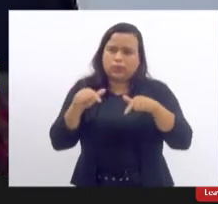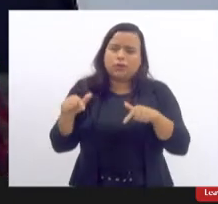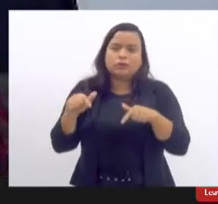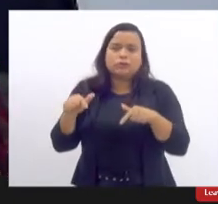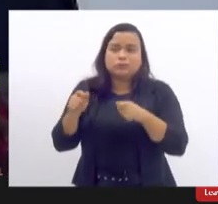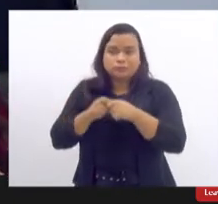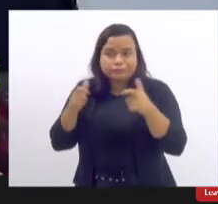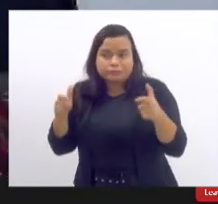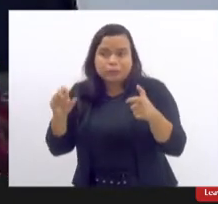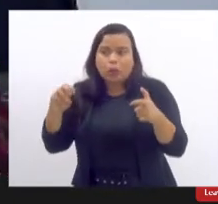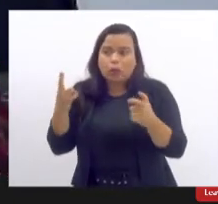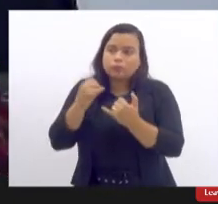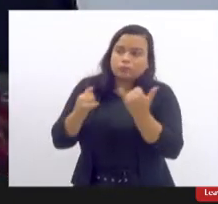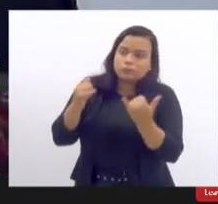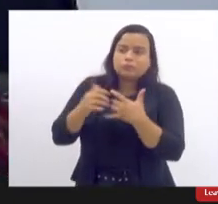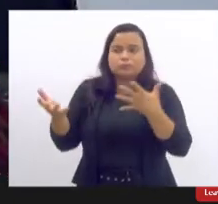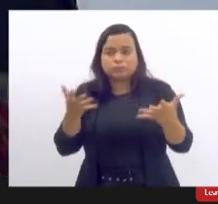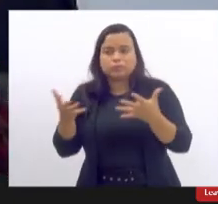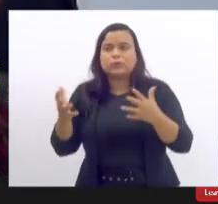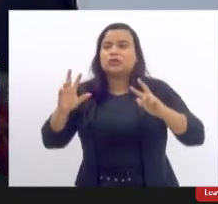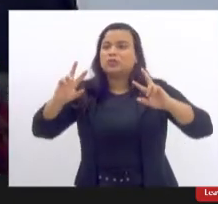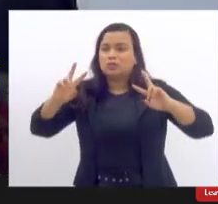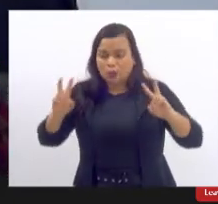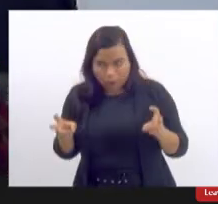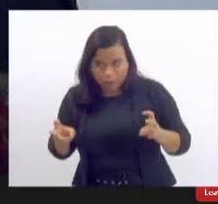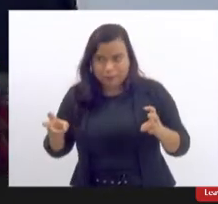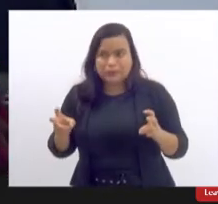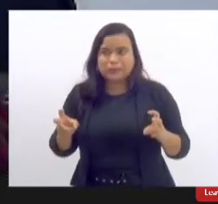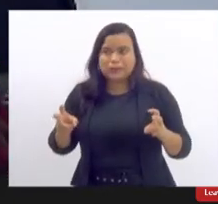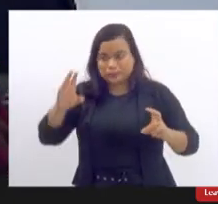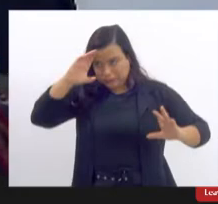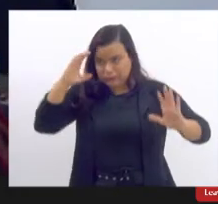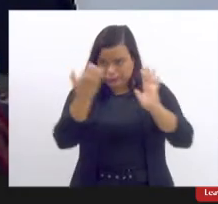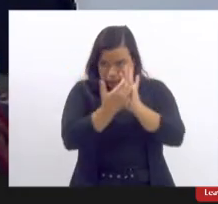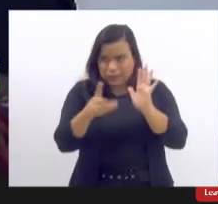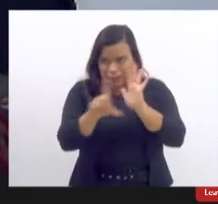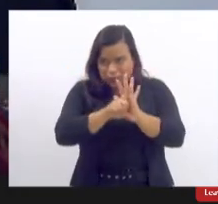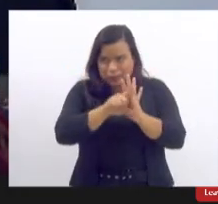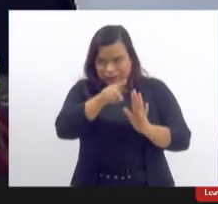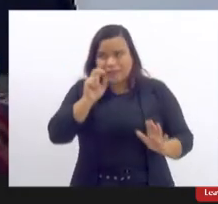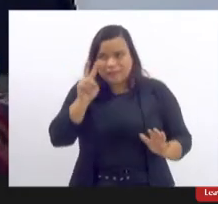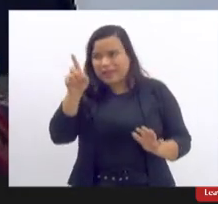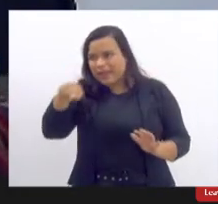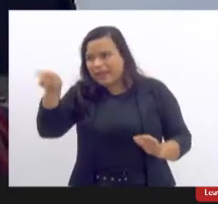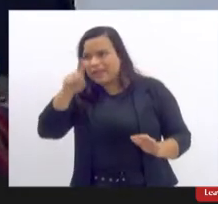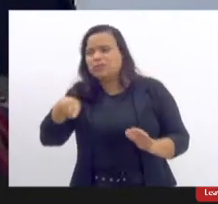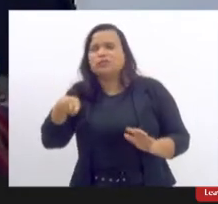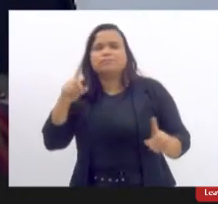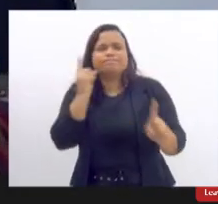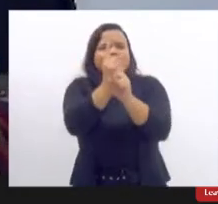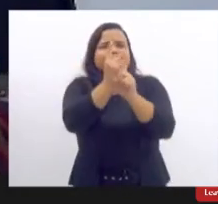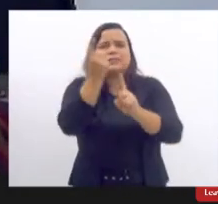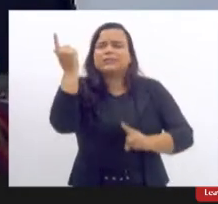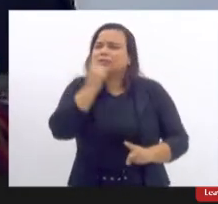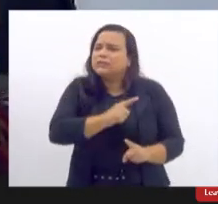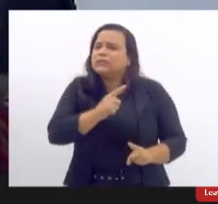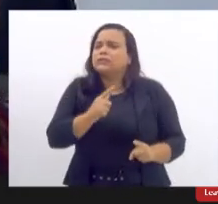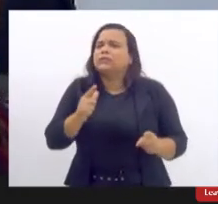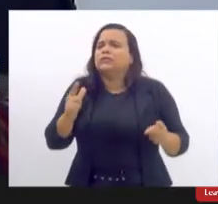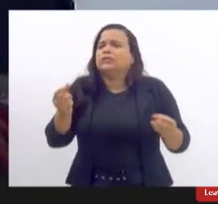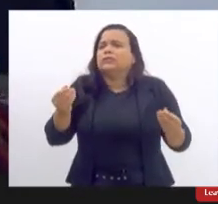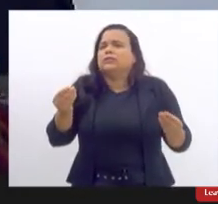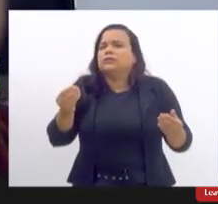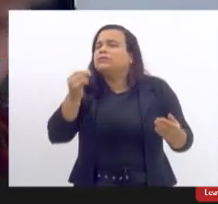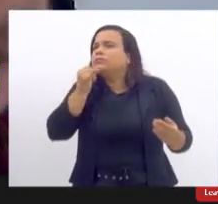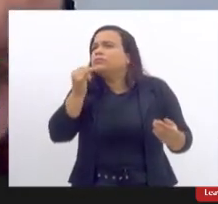deles em relação ao cumprimento dessa lei de diagnosticarem um